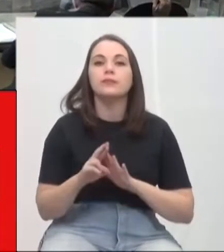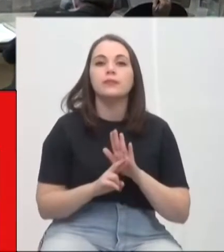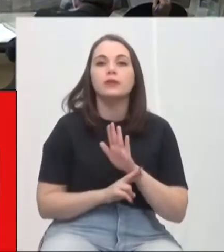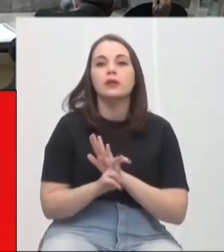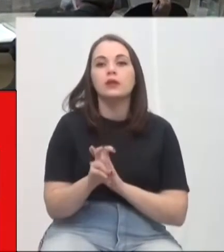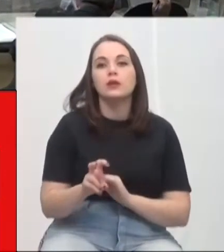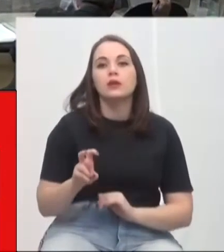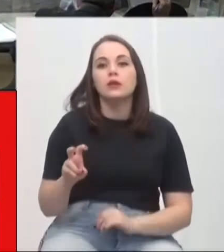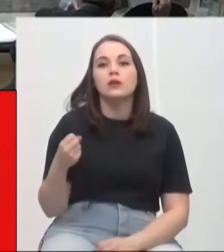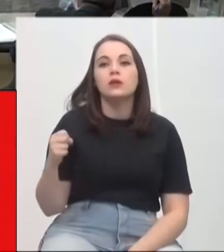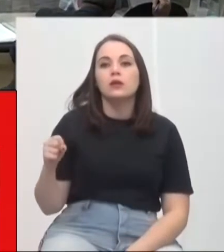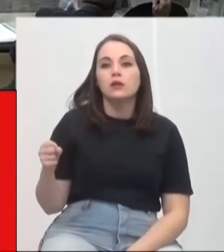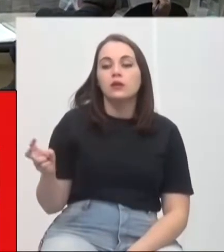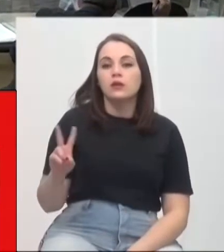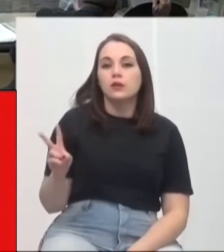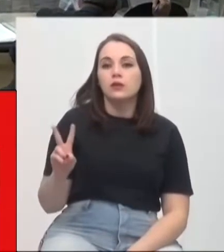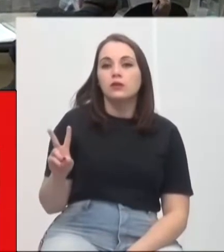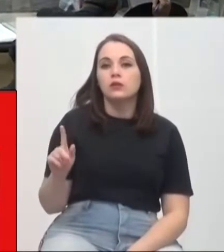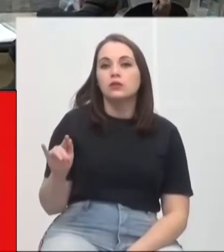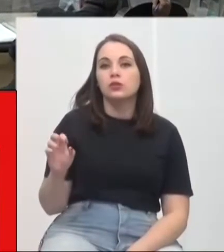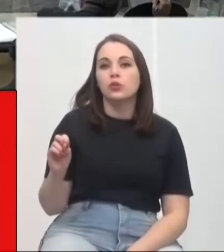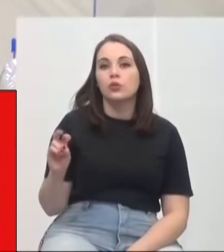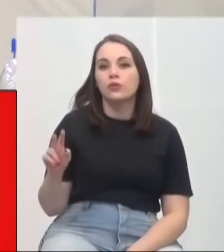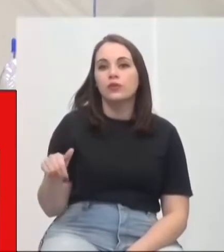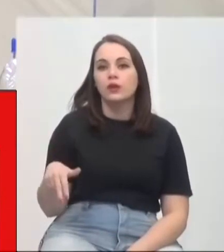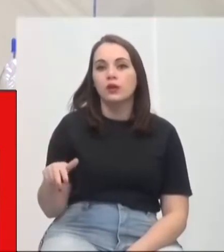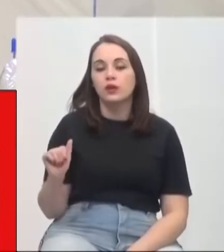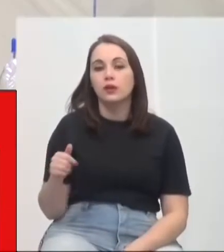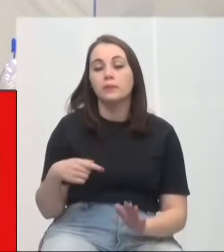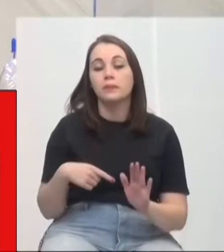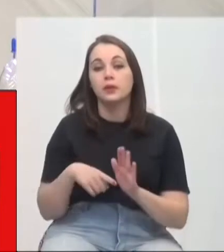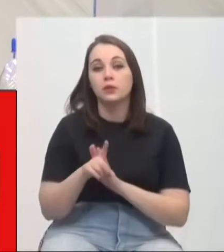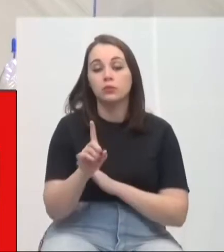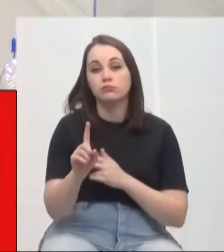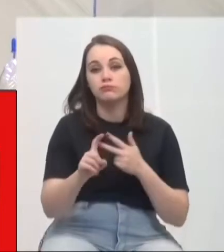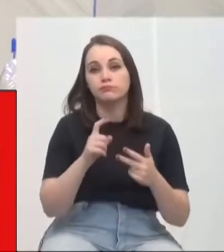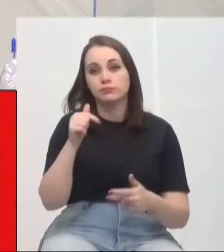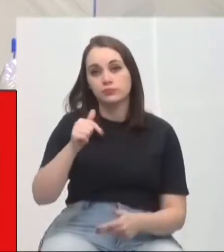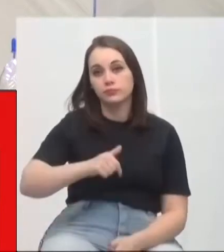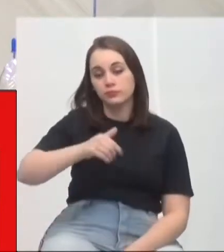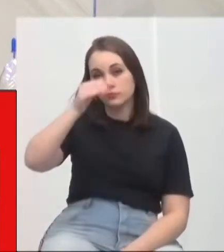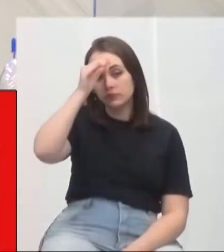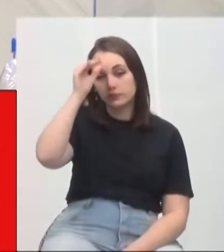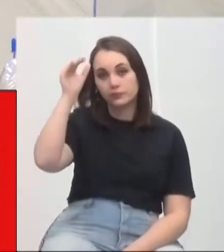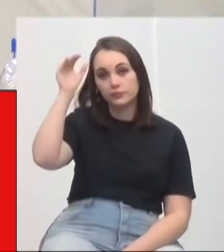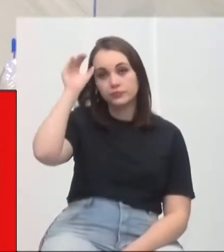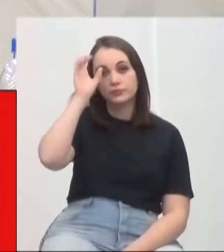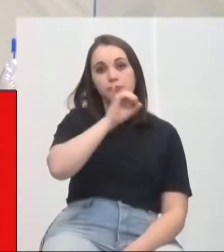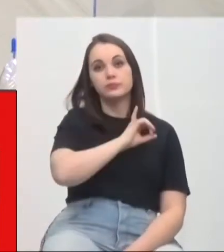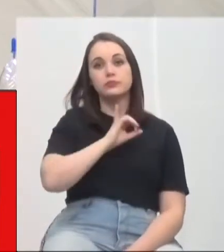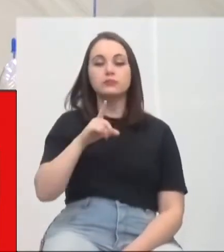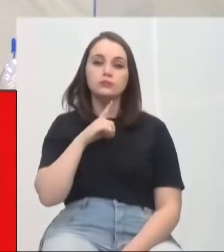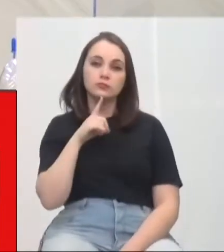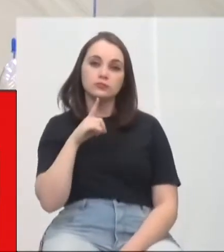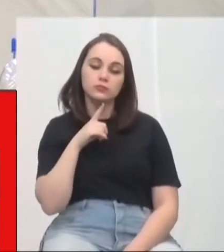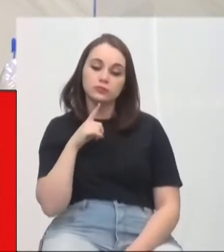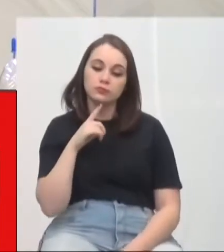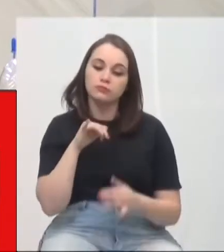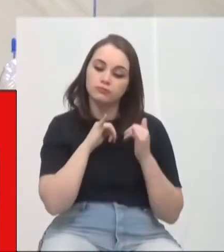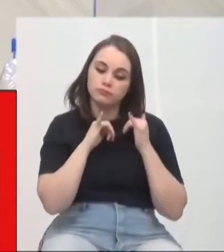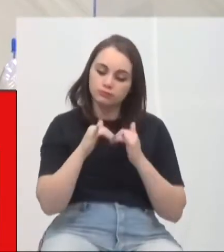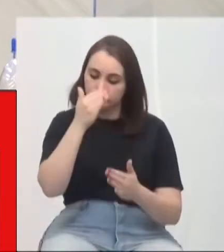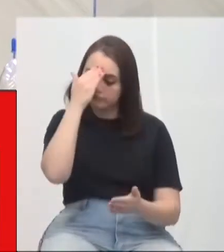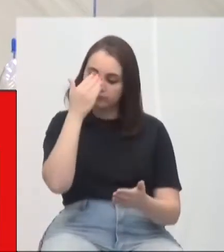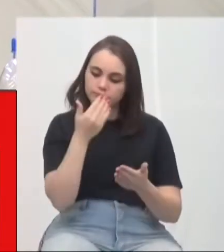558, 20, 21, autora, vereadora Giovana Mondardo, envio de expediente ao chefe do Poder Executivo Municipal, solicitando informações relativas à